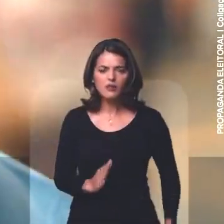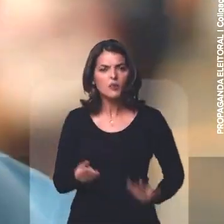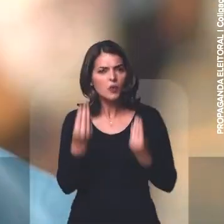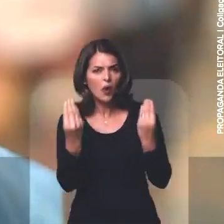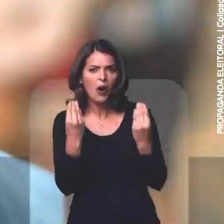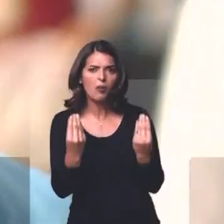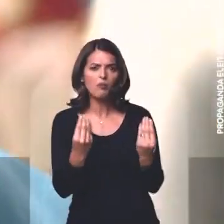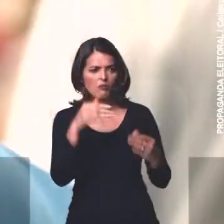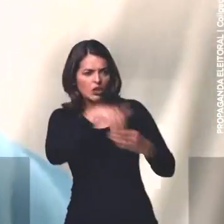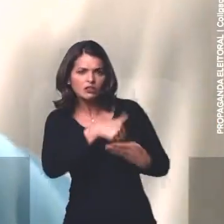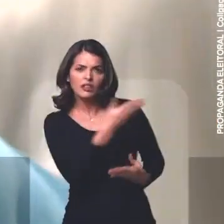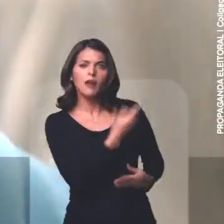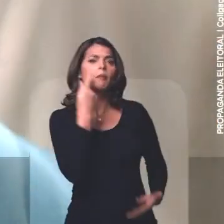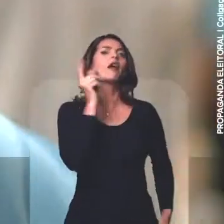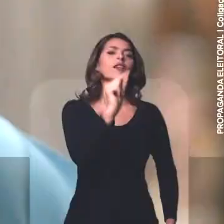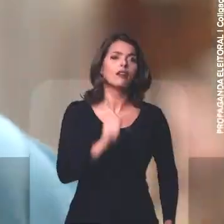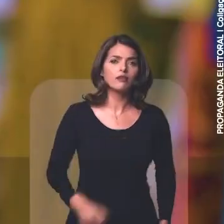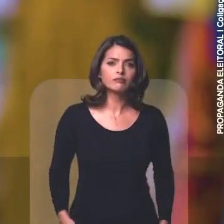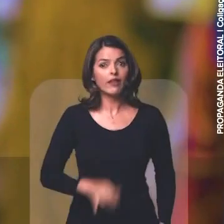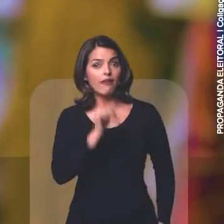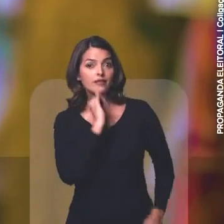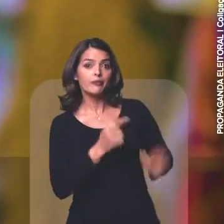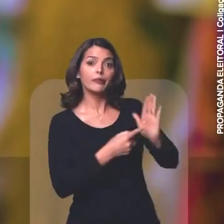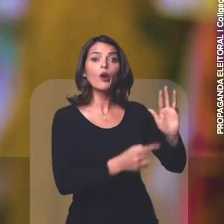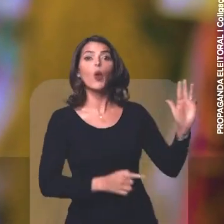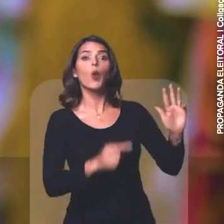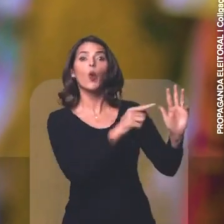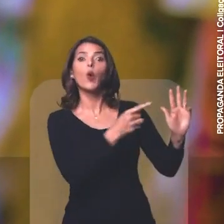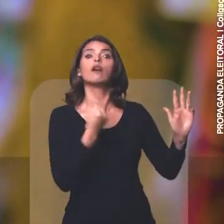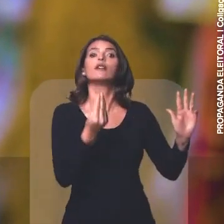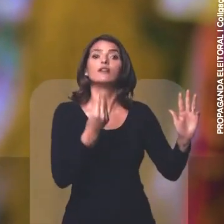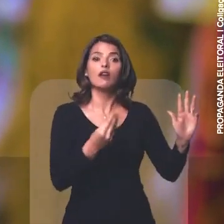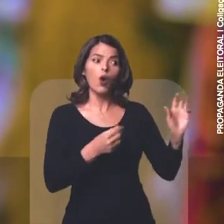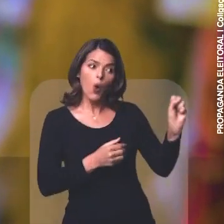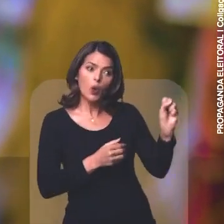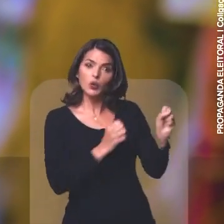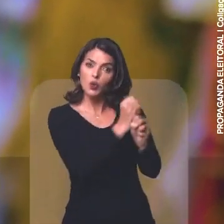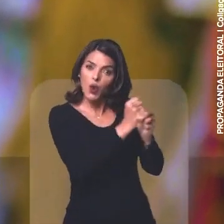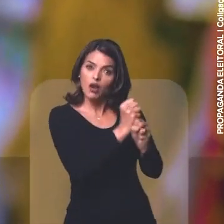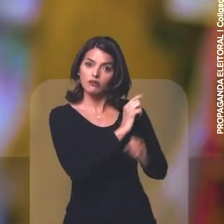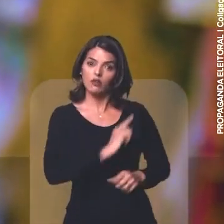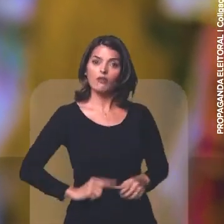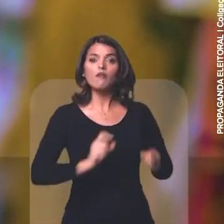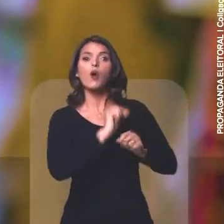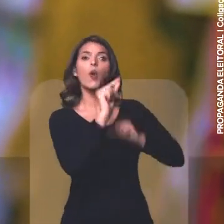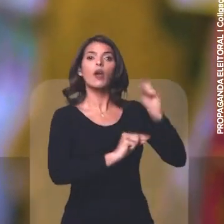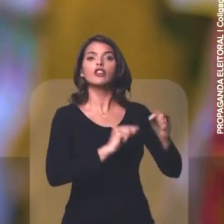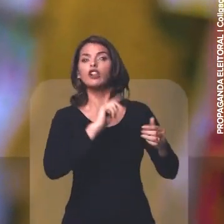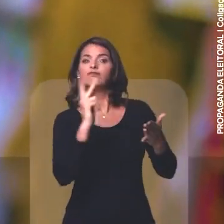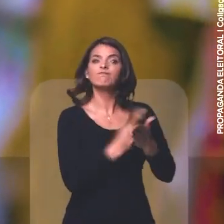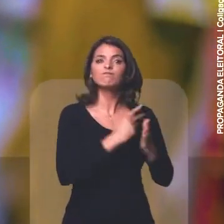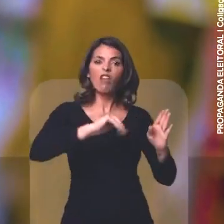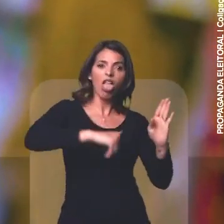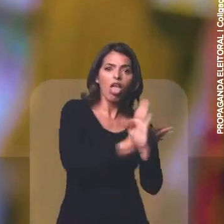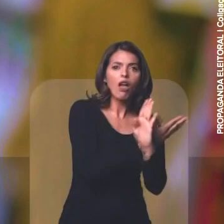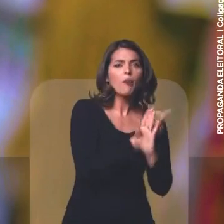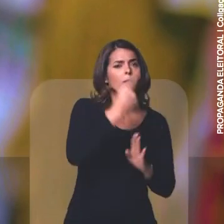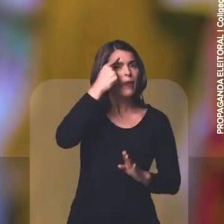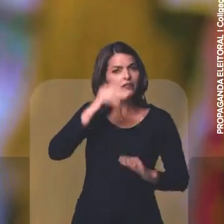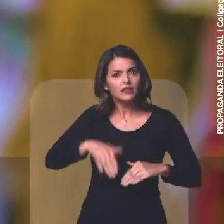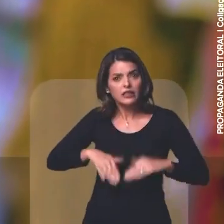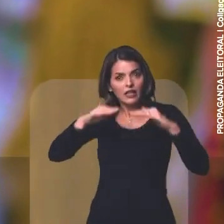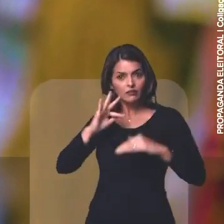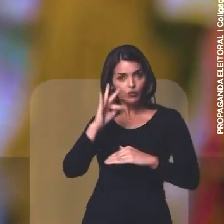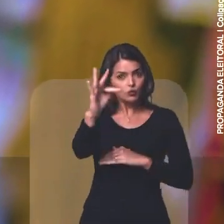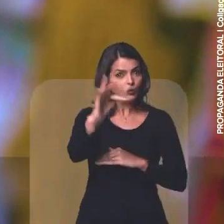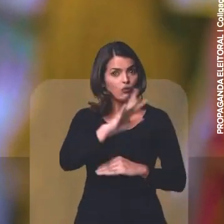e vou votar num cara desse pra quê? Que exemplo que o Lula tem pra dar pra gente? O Lula ficou oito anos, o ele fez? Só escândalo. Gente, pensa